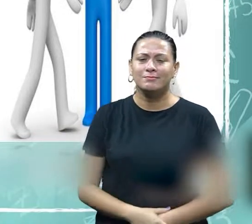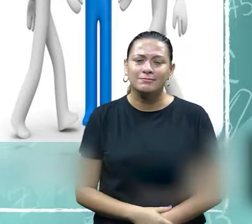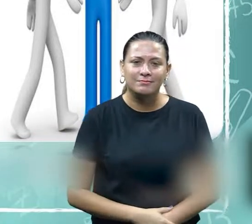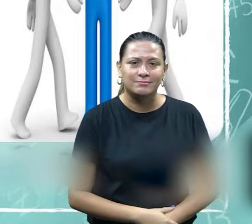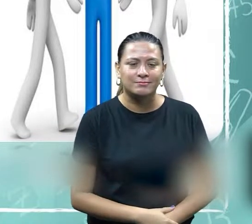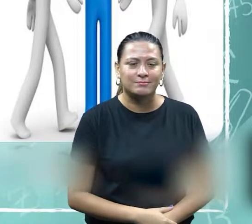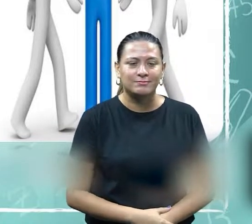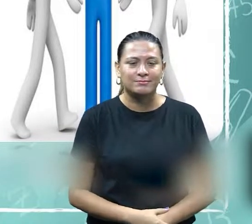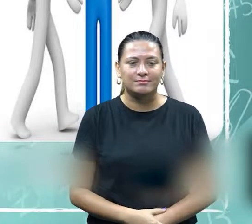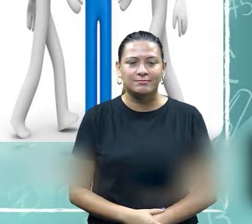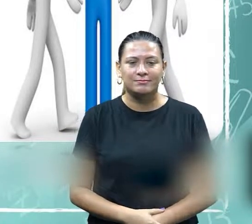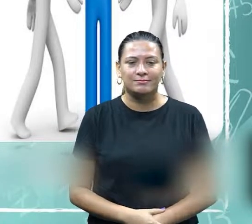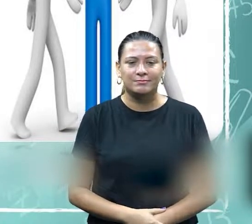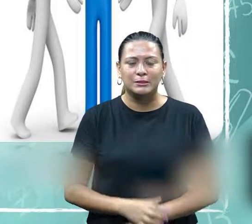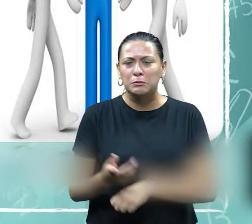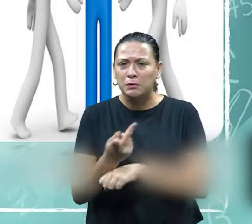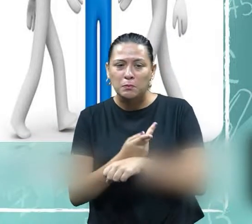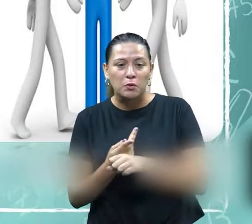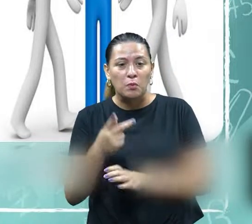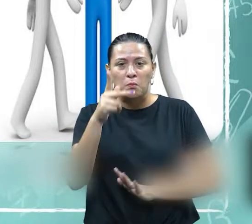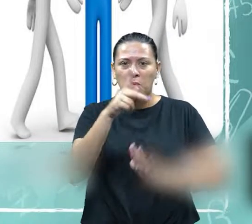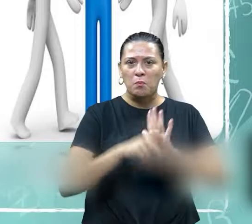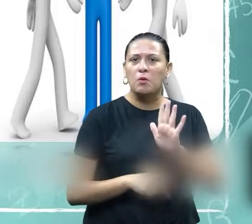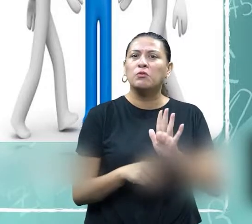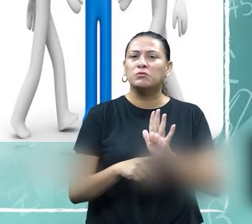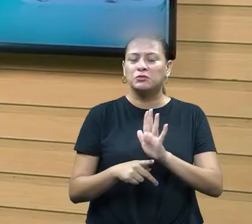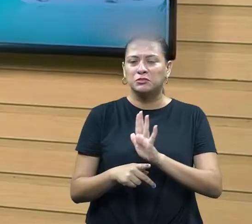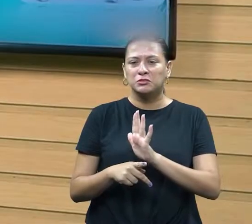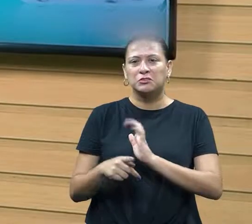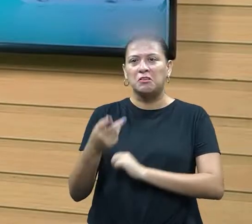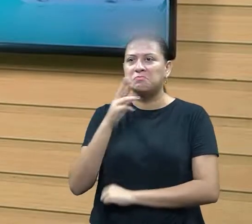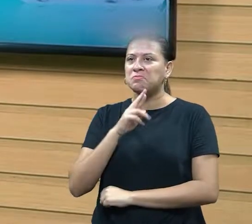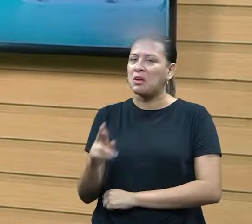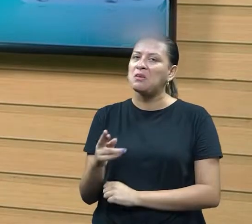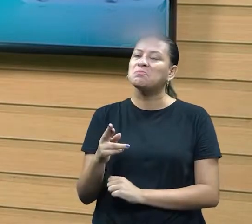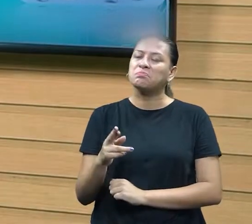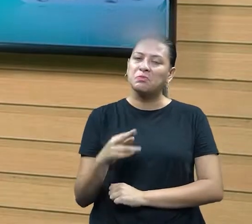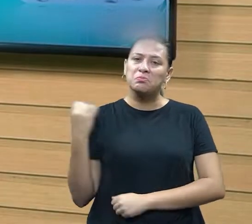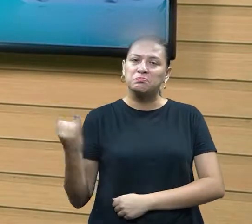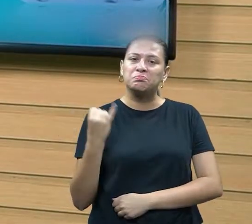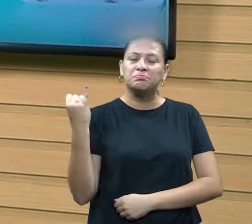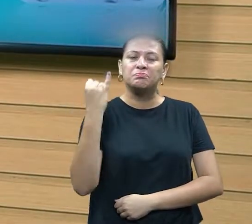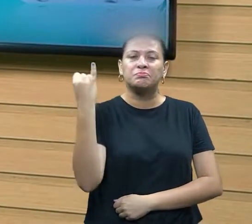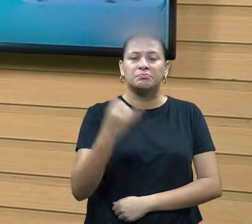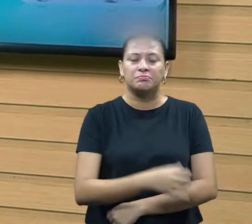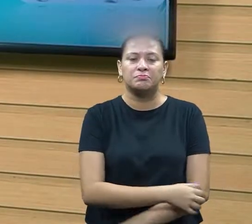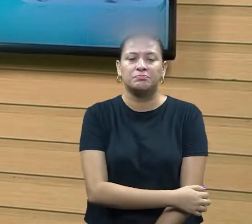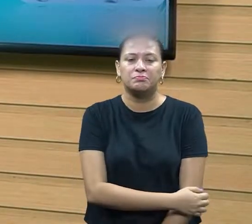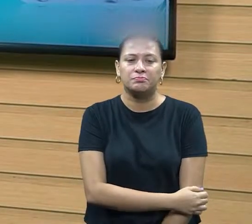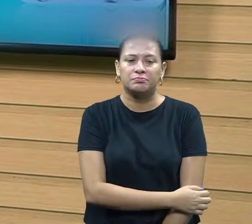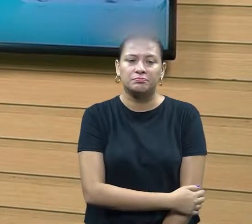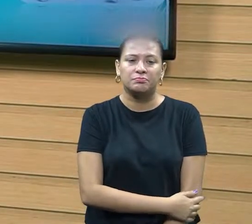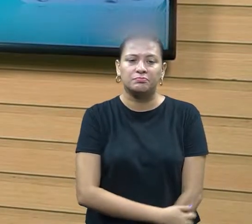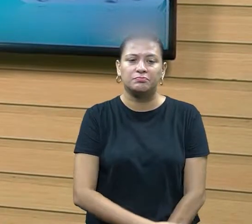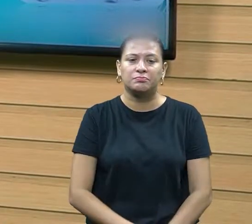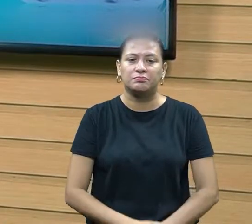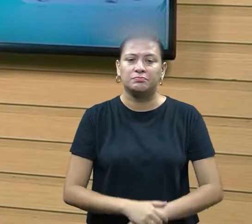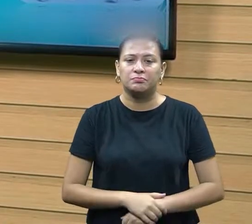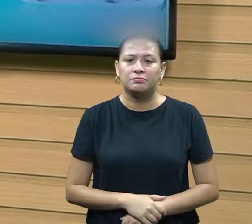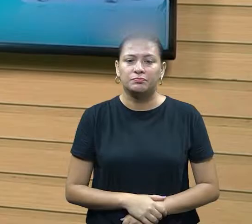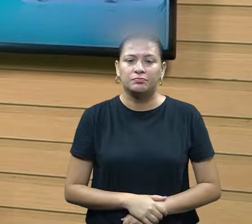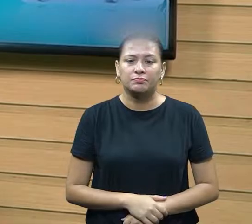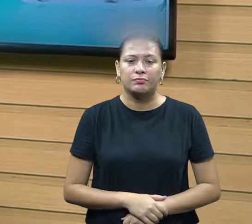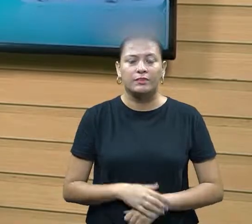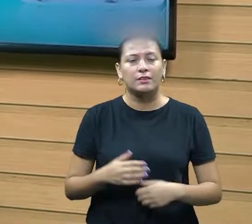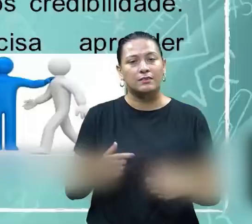ele sempre está atrás de grandes projetos, de grandes decisões. Então, é o inovador, é o homem